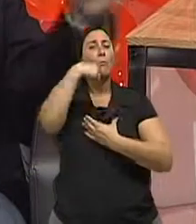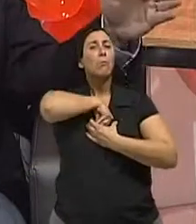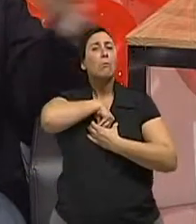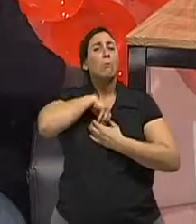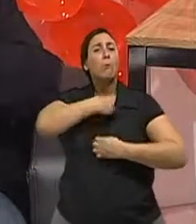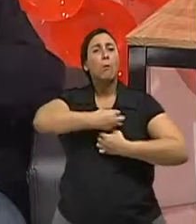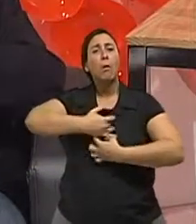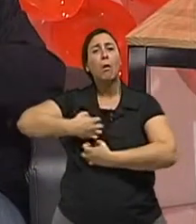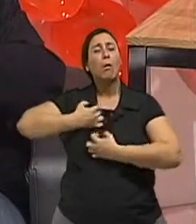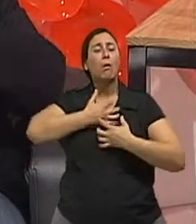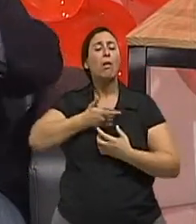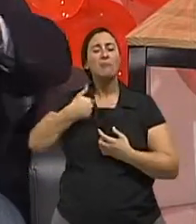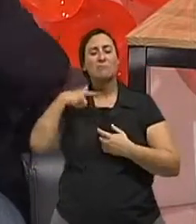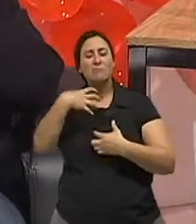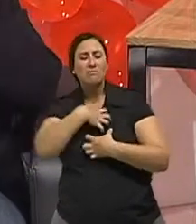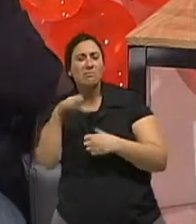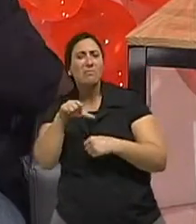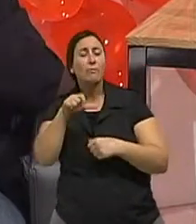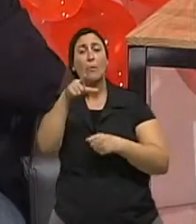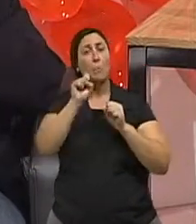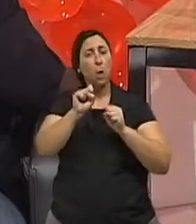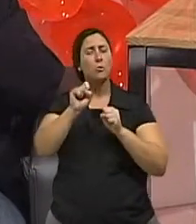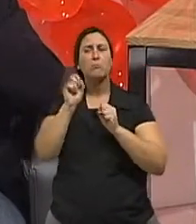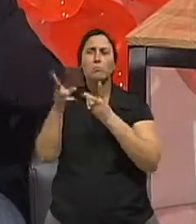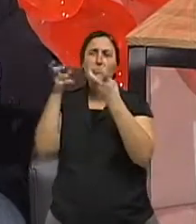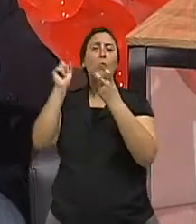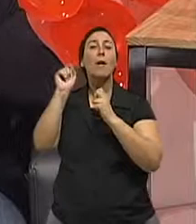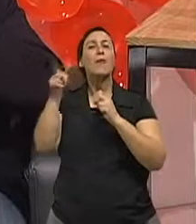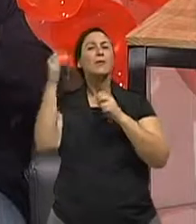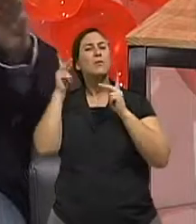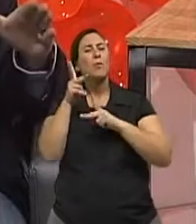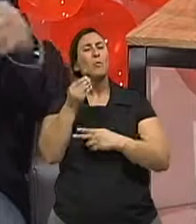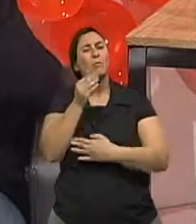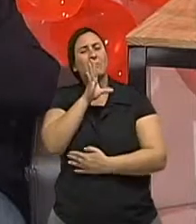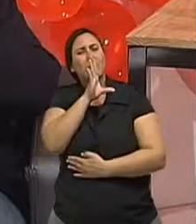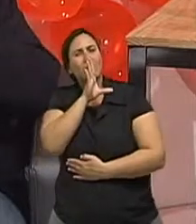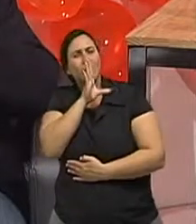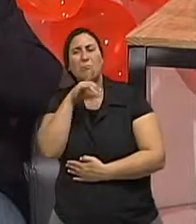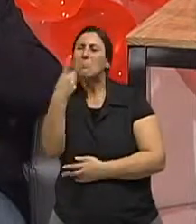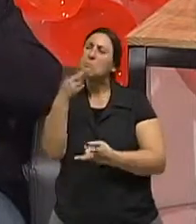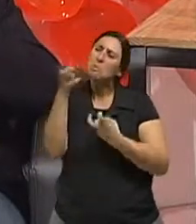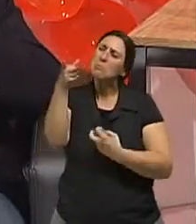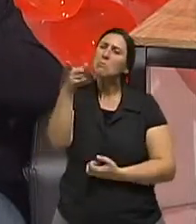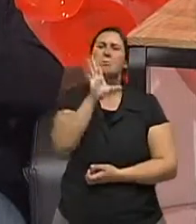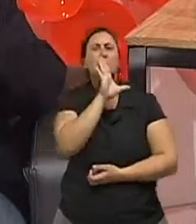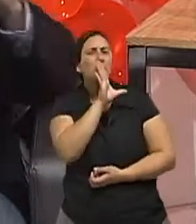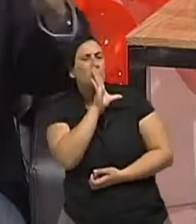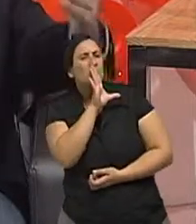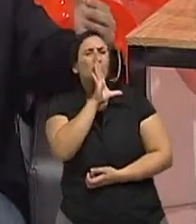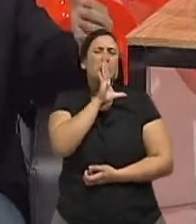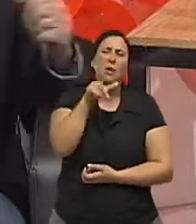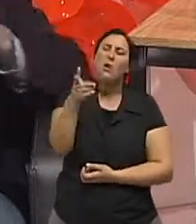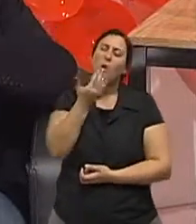manifestar, por exemplo, com mudança de comportamento. A pessoa está mais quieta, o avô está mais quieto, o avô não está comendo muito,